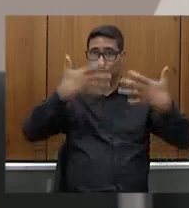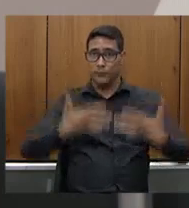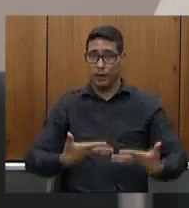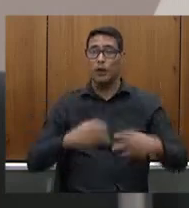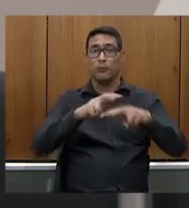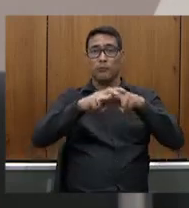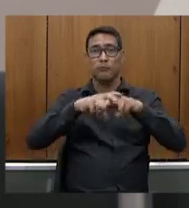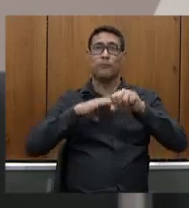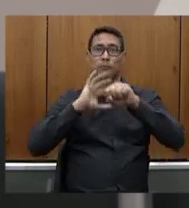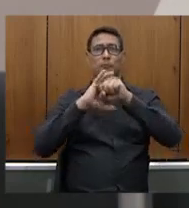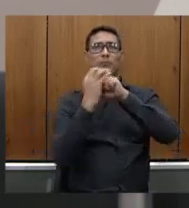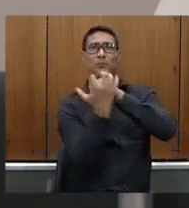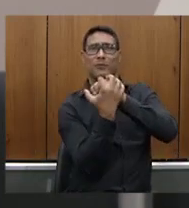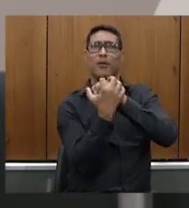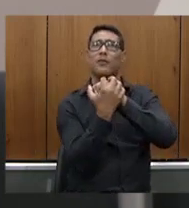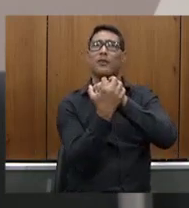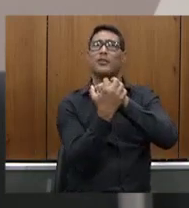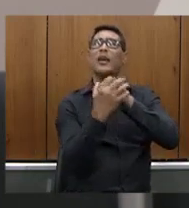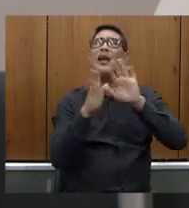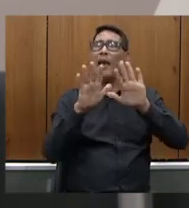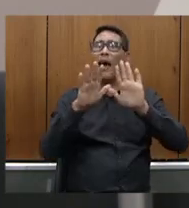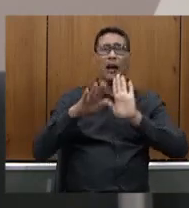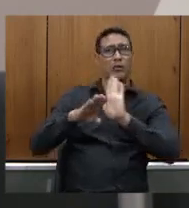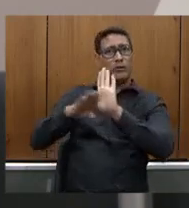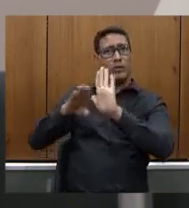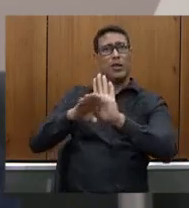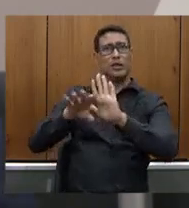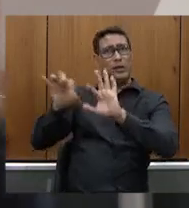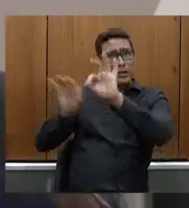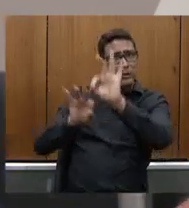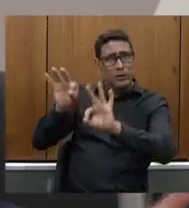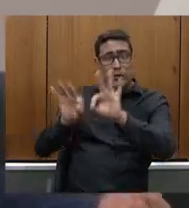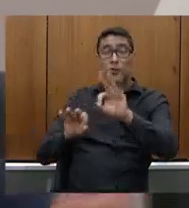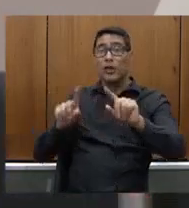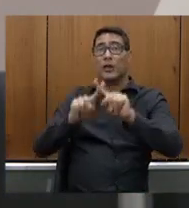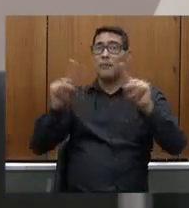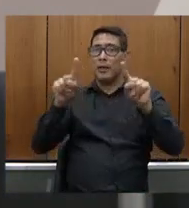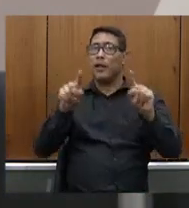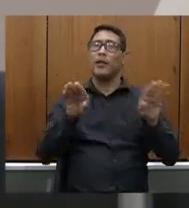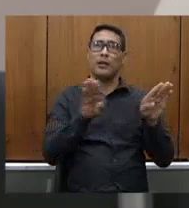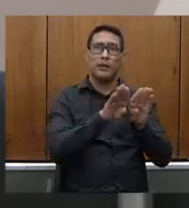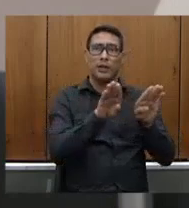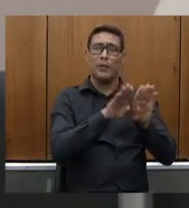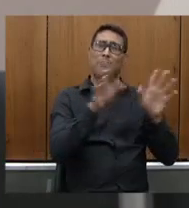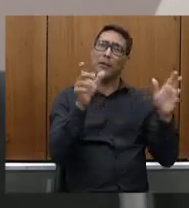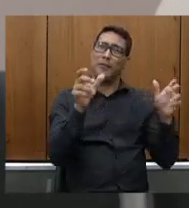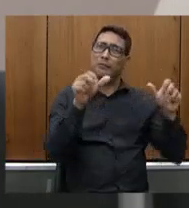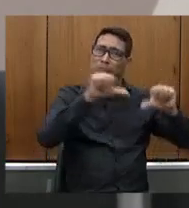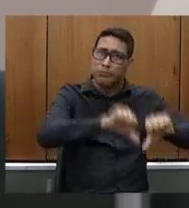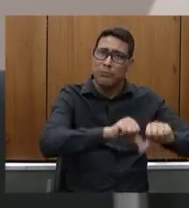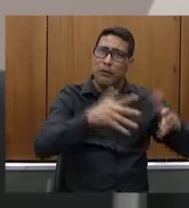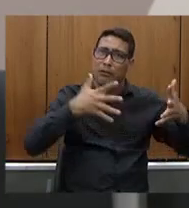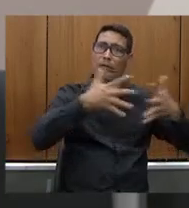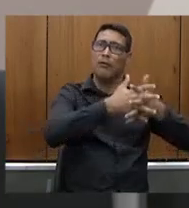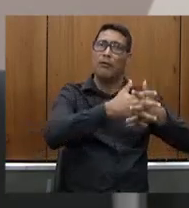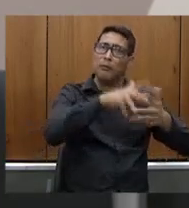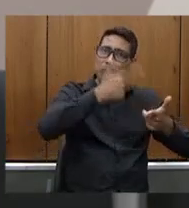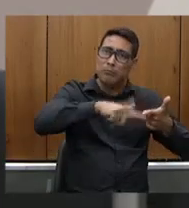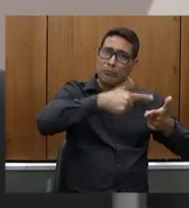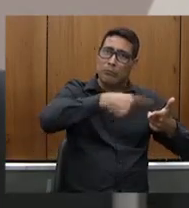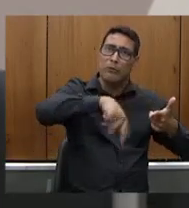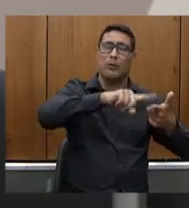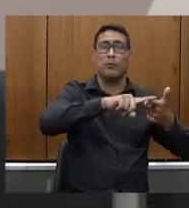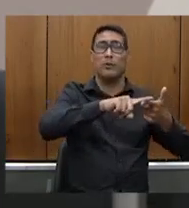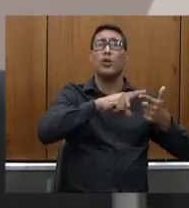ao tempo que a covid nos deixou ricos com uma estrutura ela nos empobreceu depois do passar a covid quantas